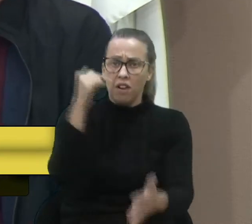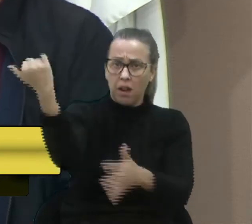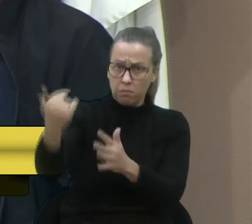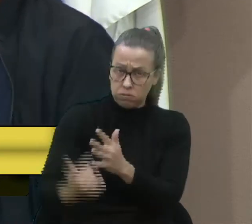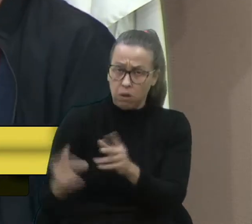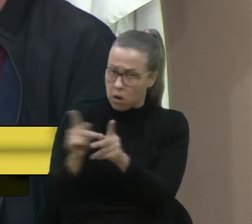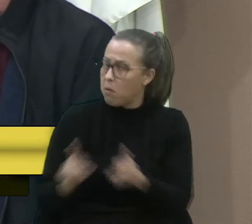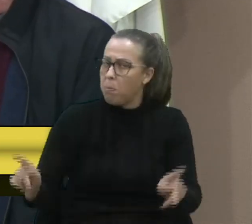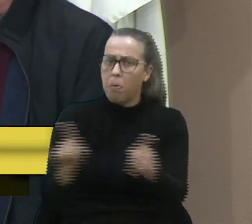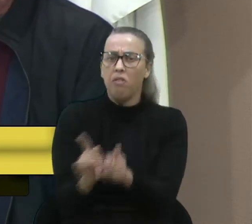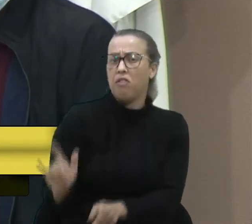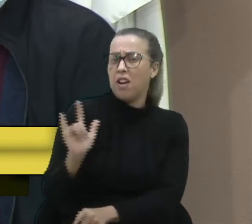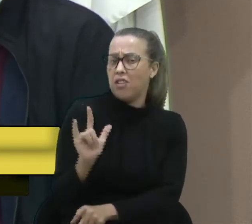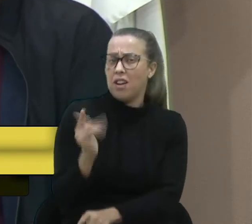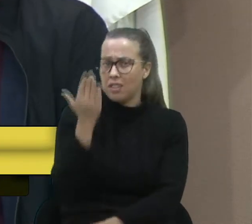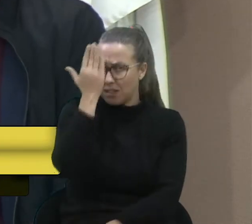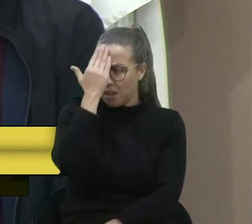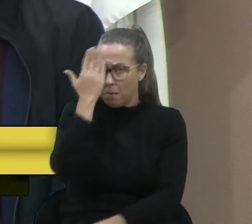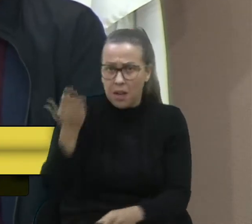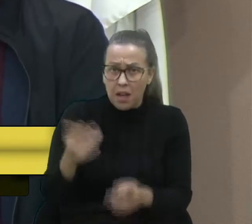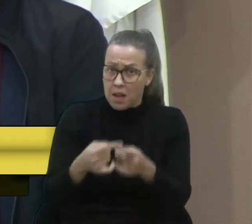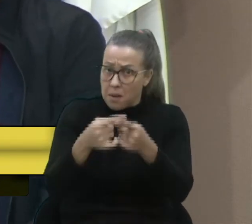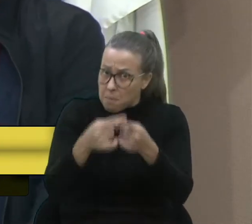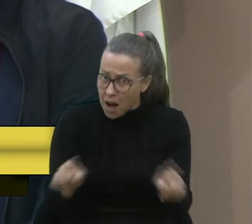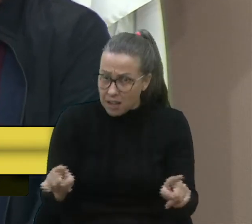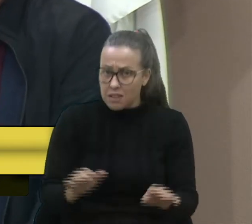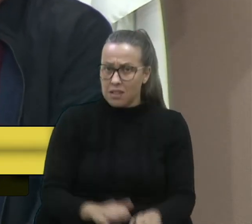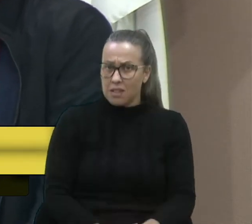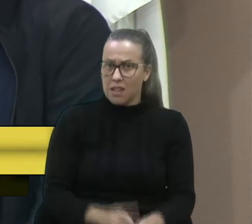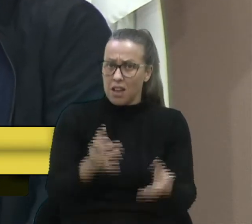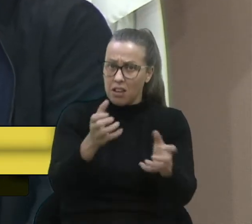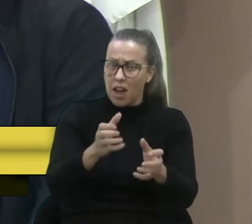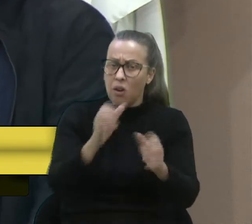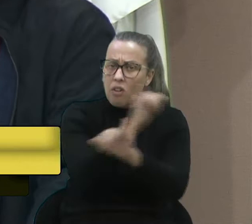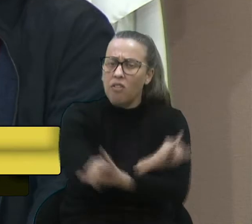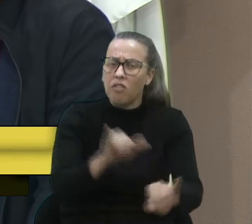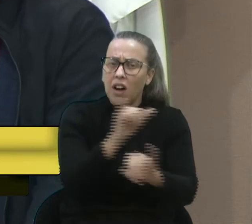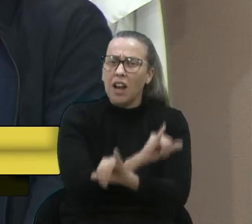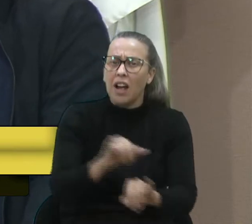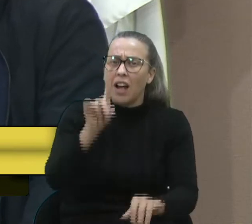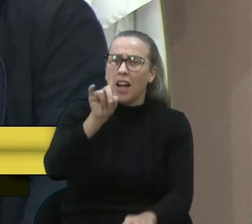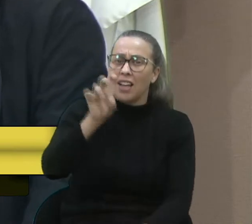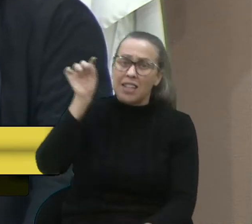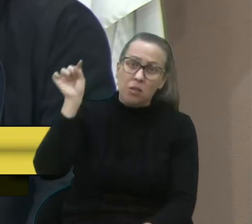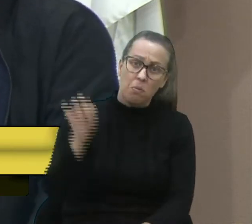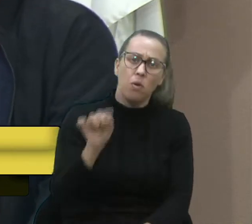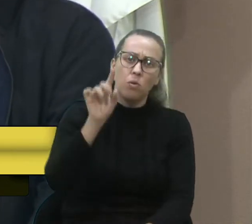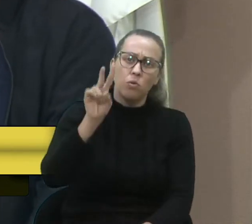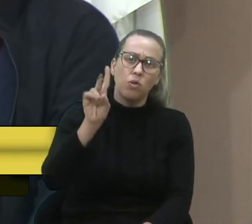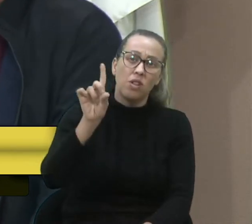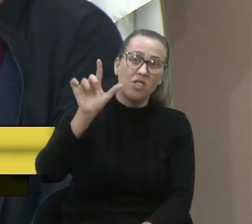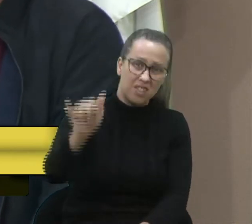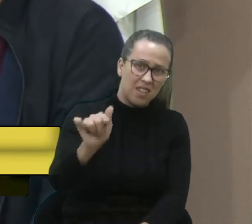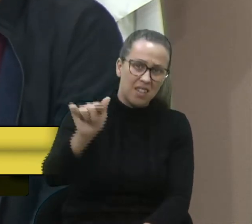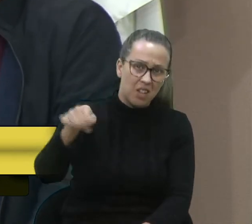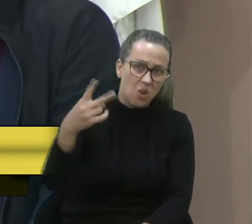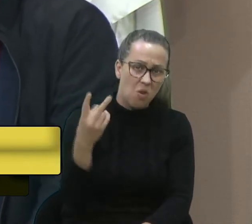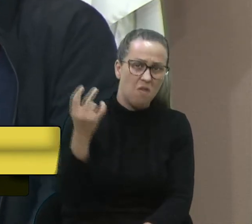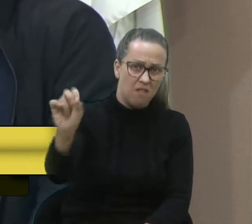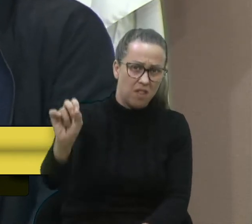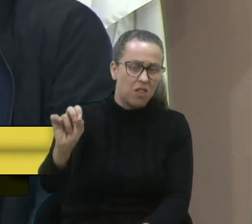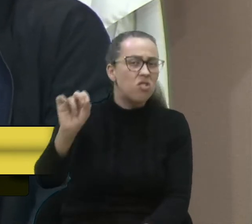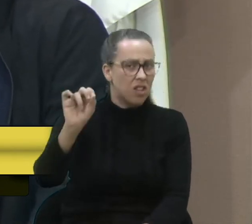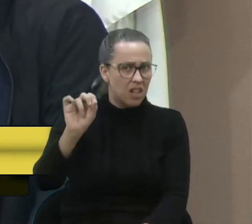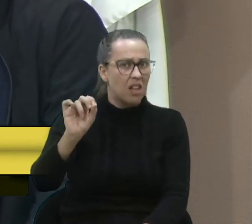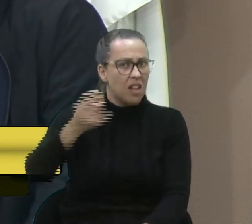vai adorar saber. Mas, concluindo, então, eu gostaria de lembrar que esses 15.217,20 que a